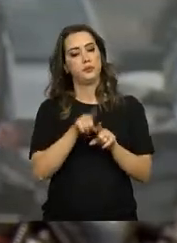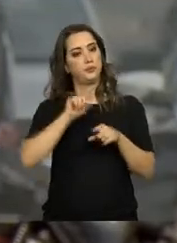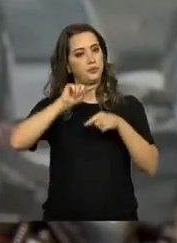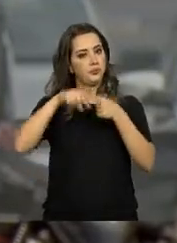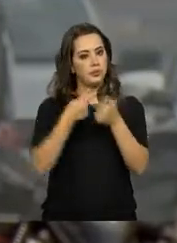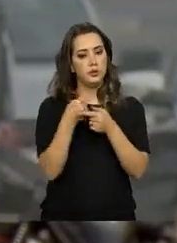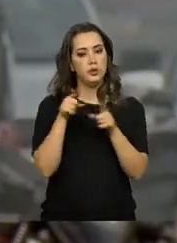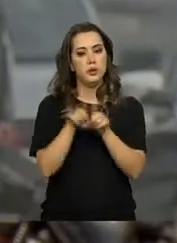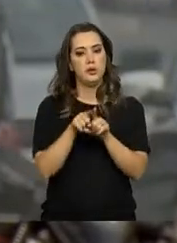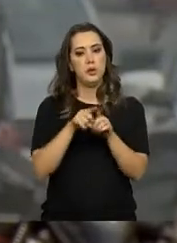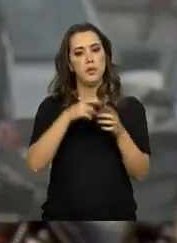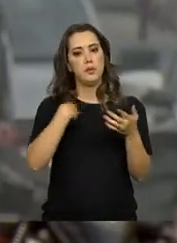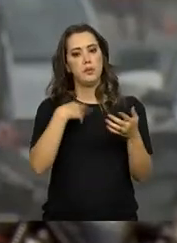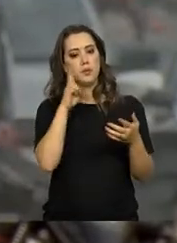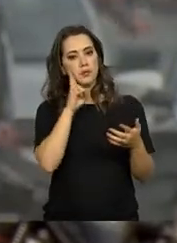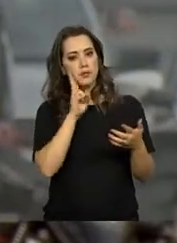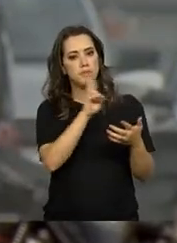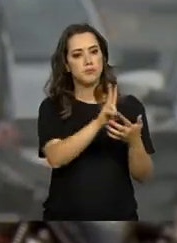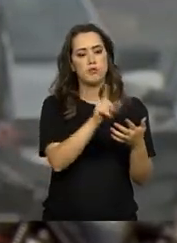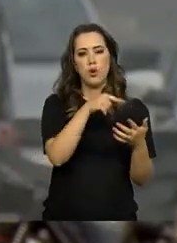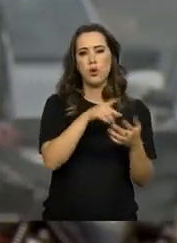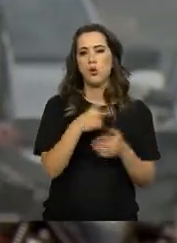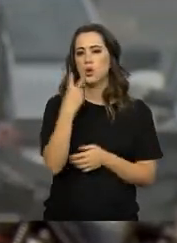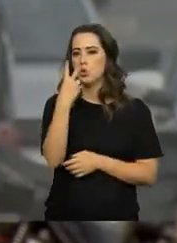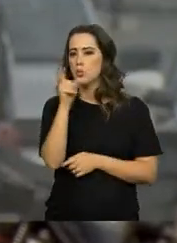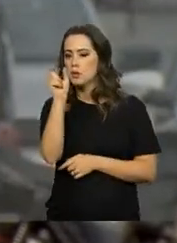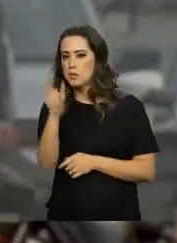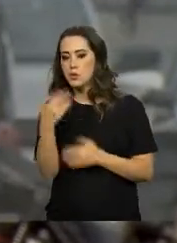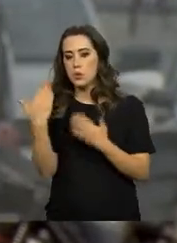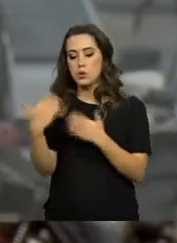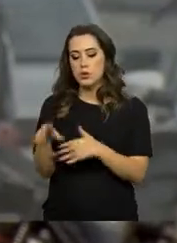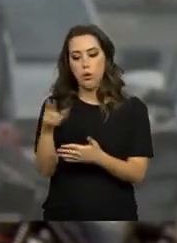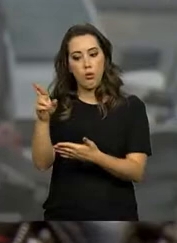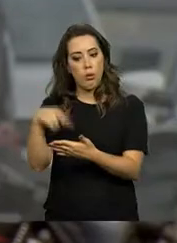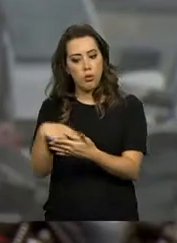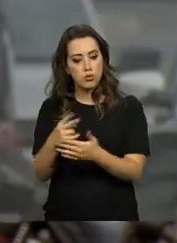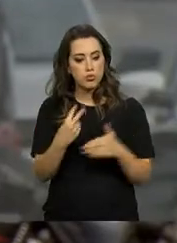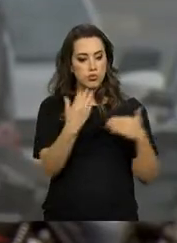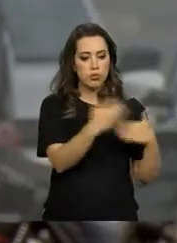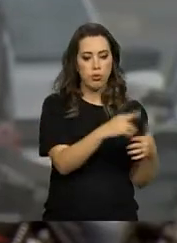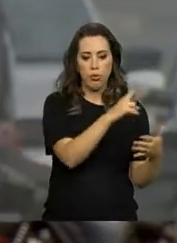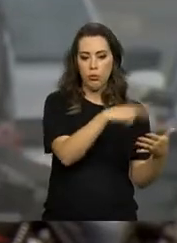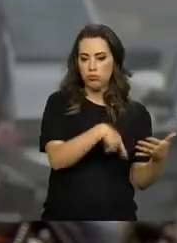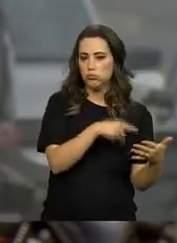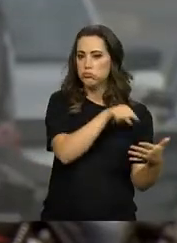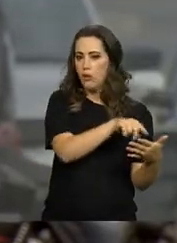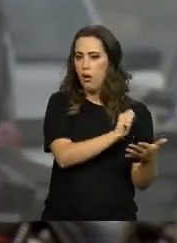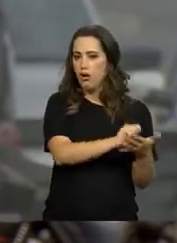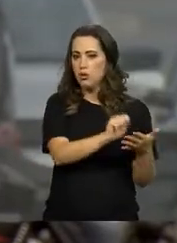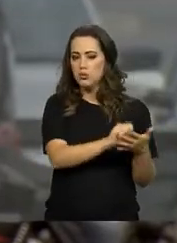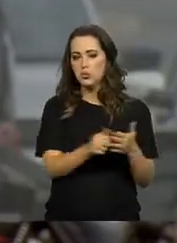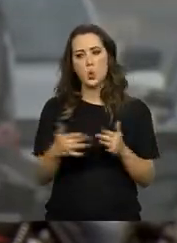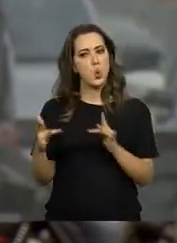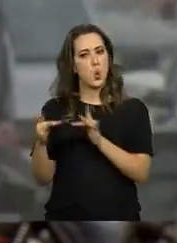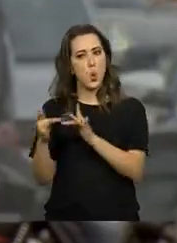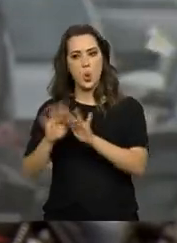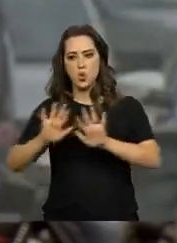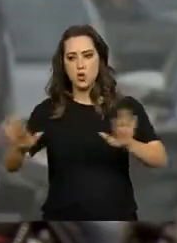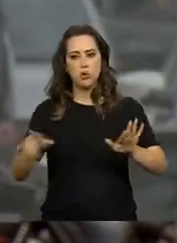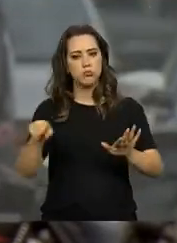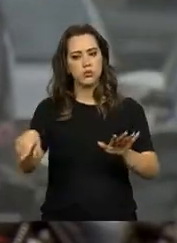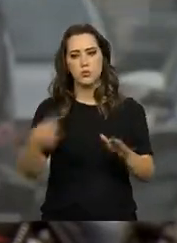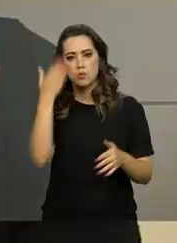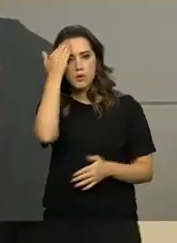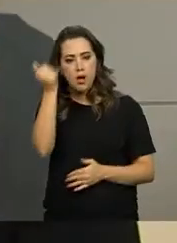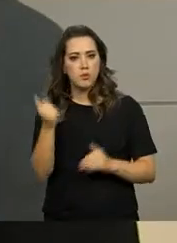Depois, o texto é analisado por pelo menos dois examinadores, de forma independente, sem que um conheça a nota dada